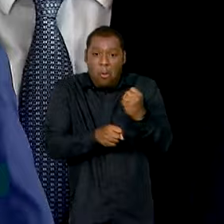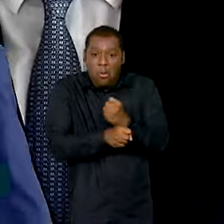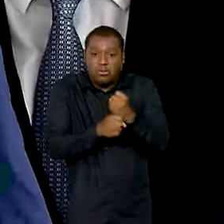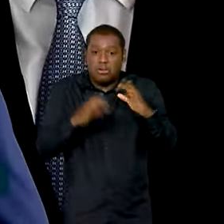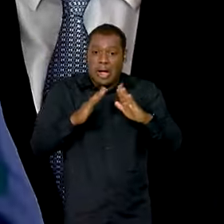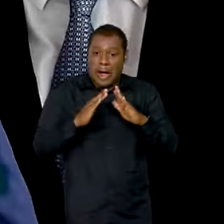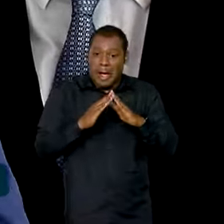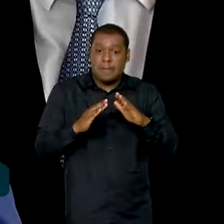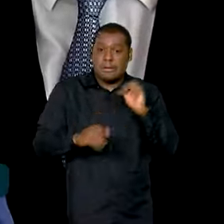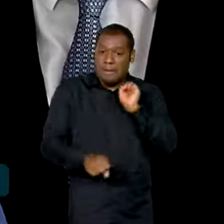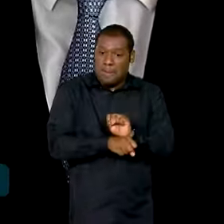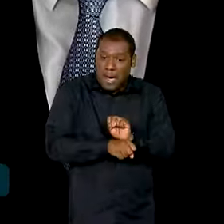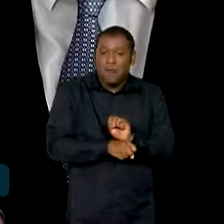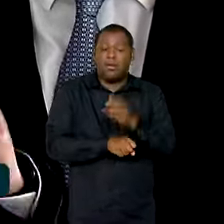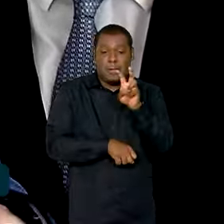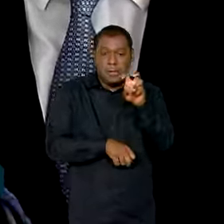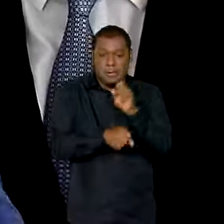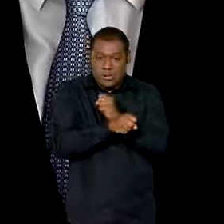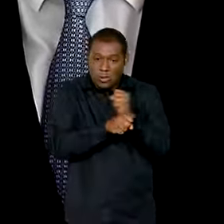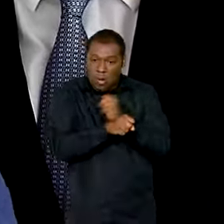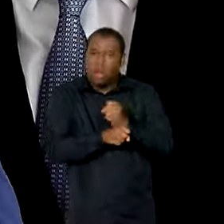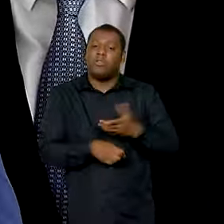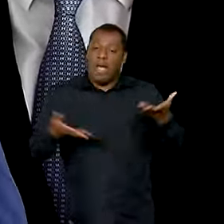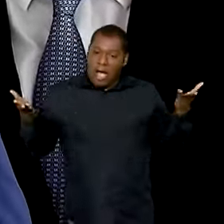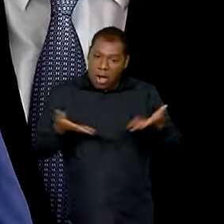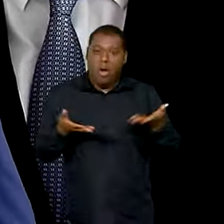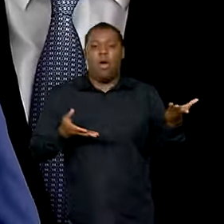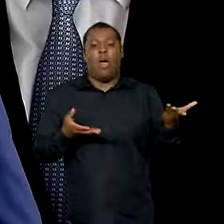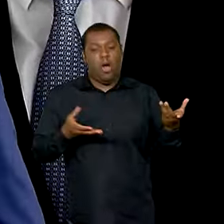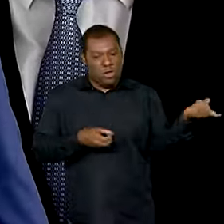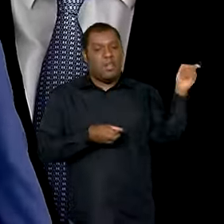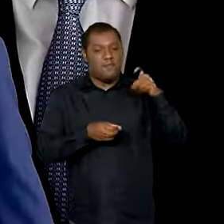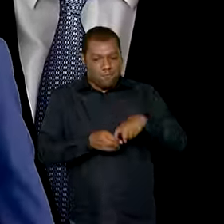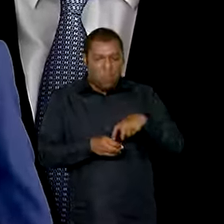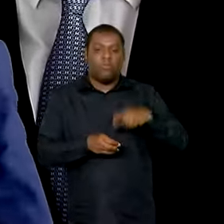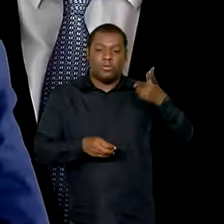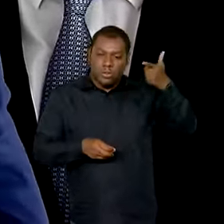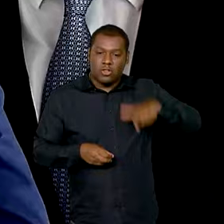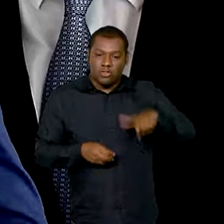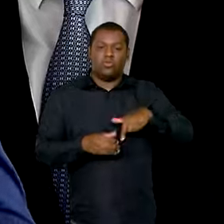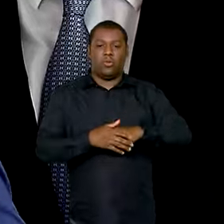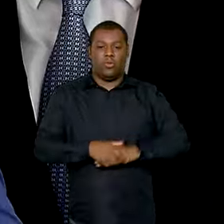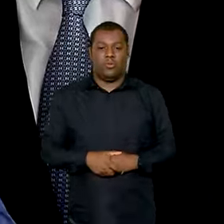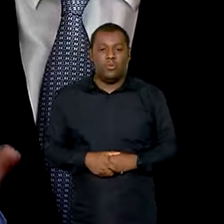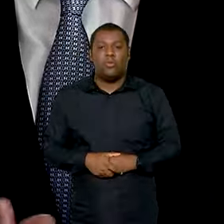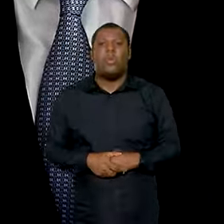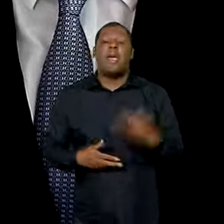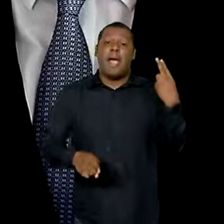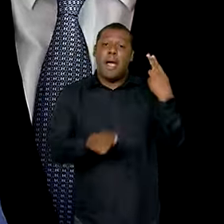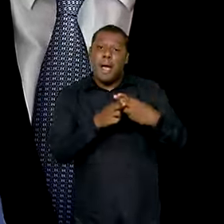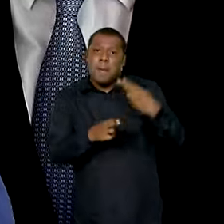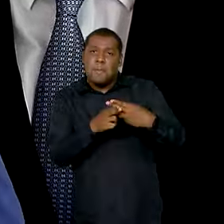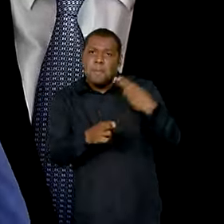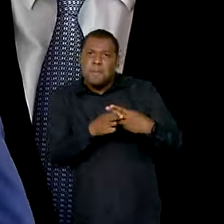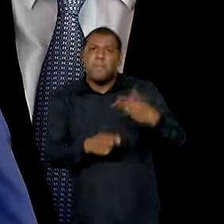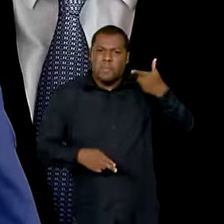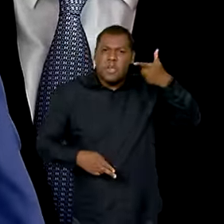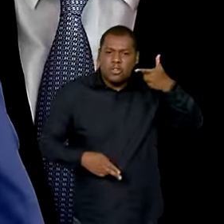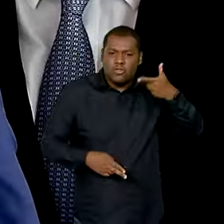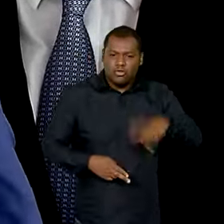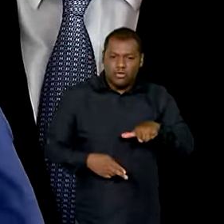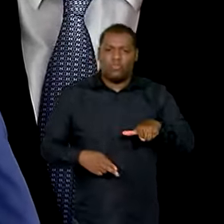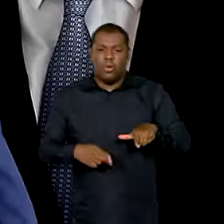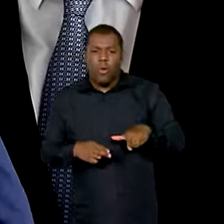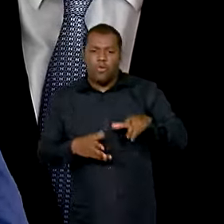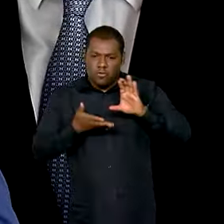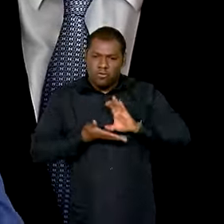é um projeto especial. A Caixa Econômica deu a esse projeto o selo azul, por conta dos diversos atendimentos que ele faz, desde